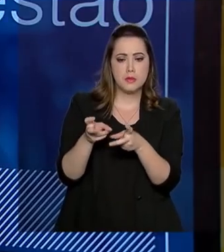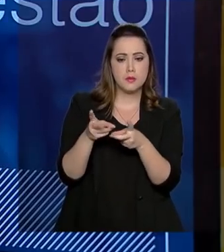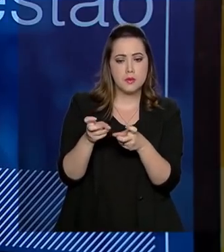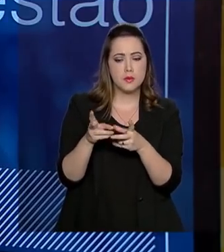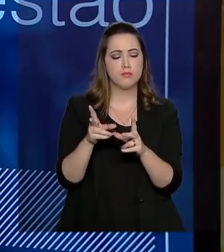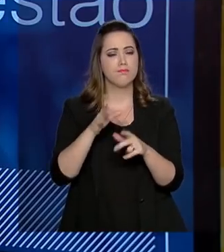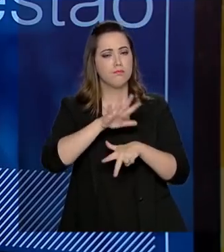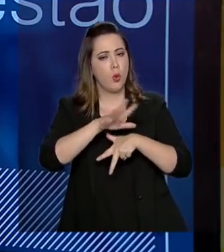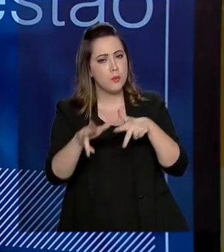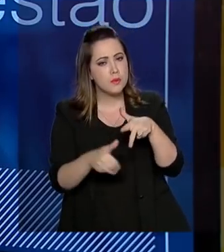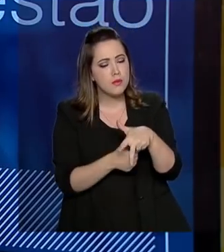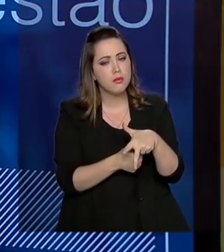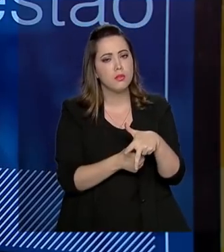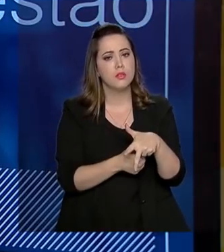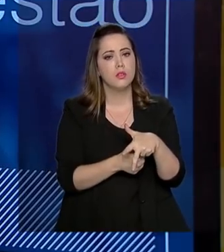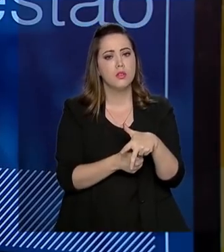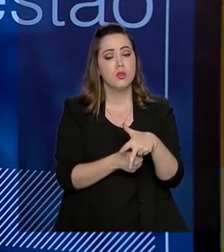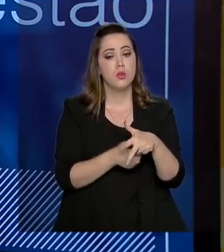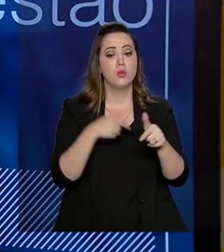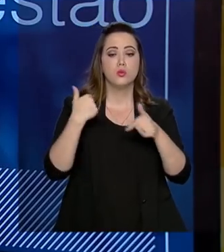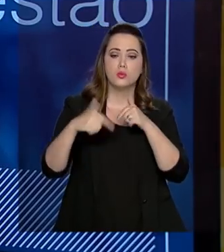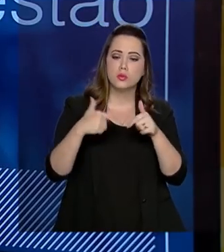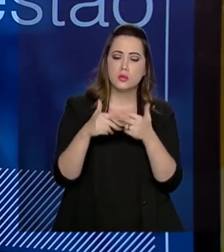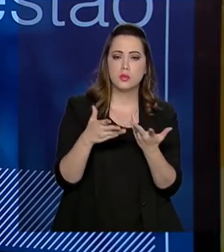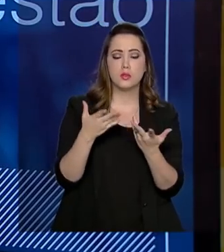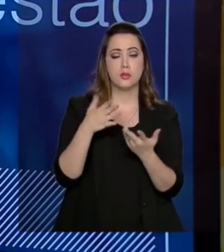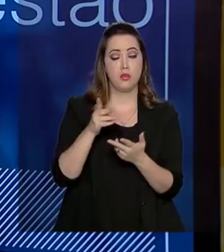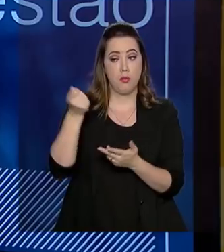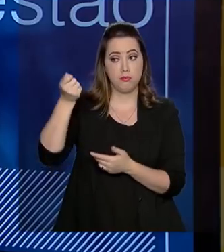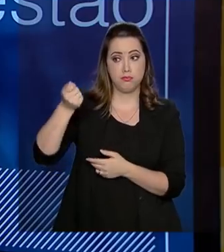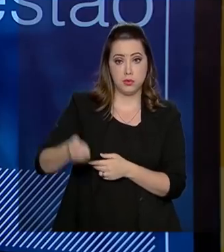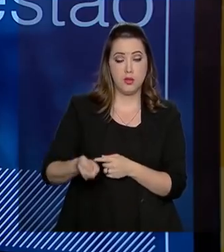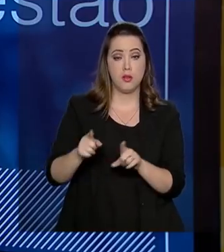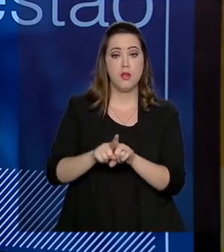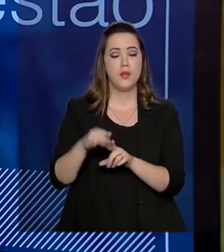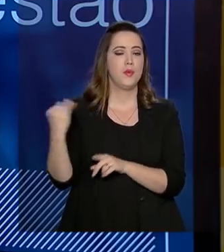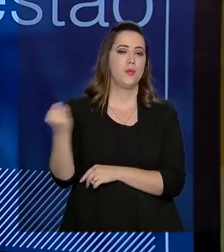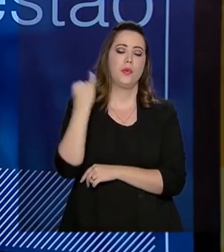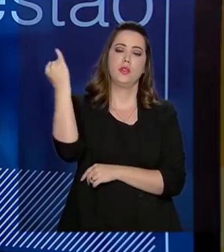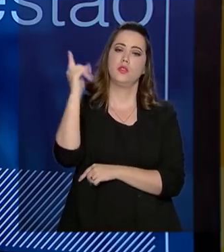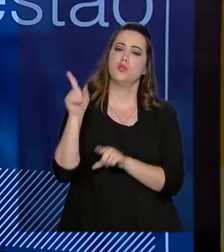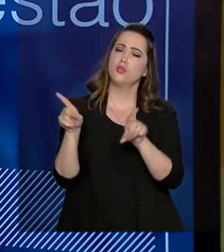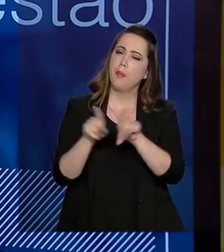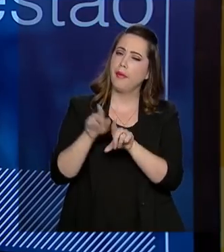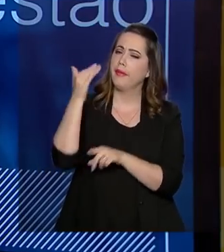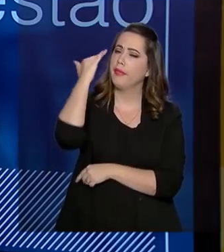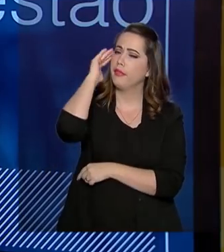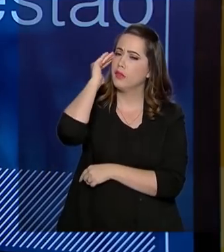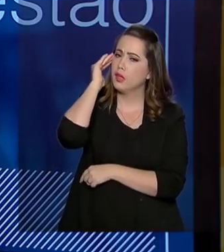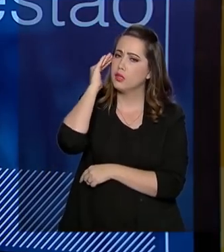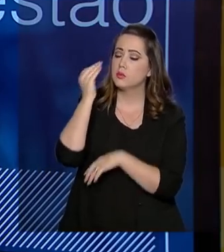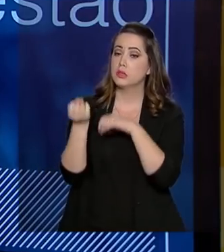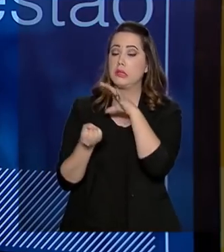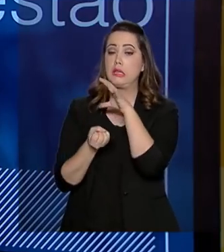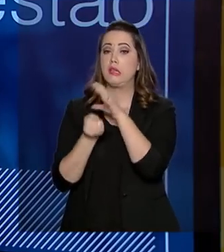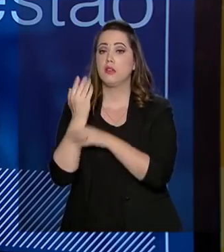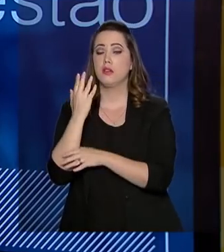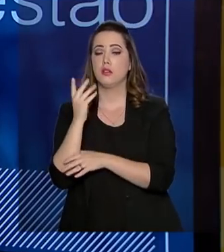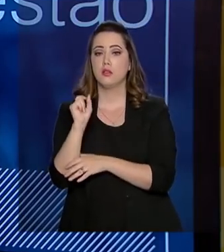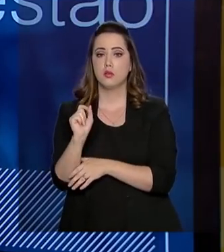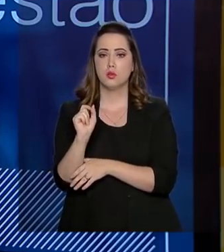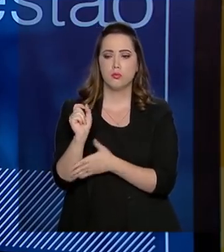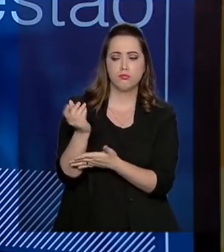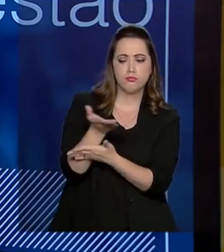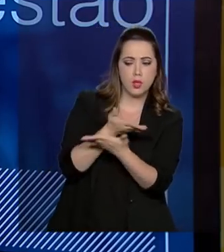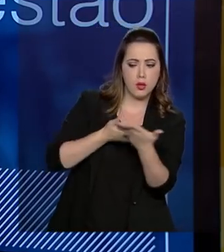casos de corrupção, da sanção desses casos. E o mais importante, do entendimento e gerando-se um